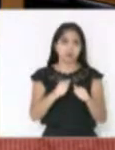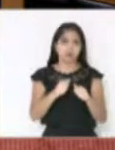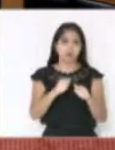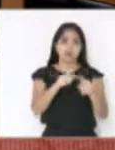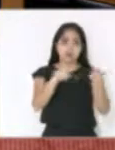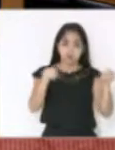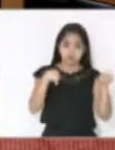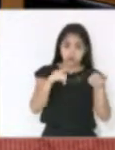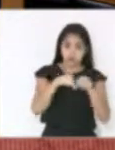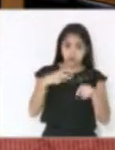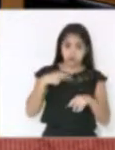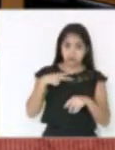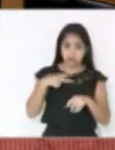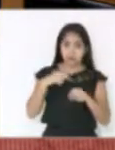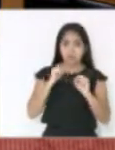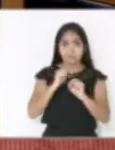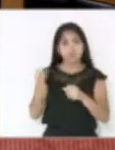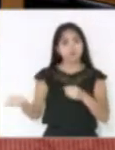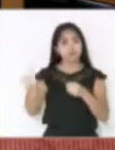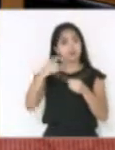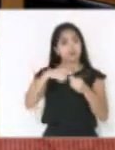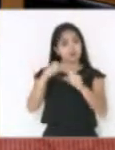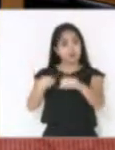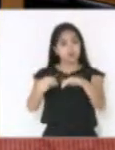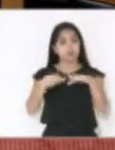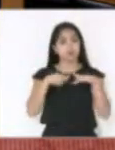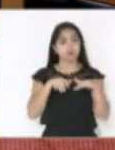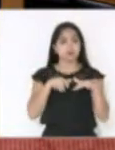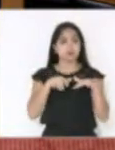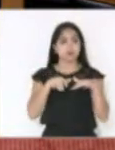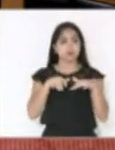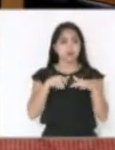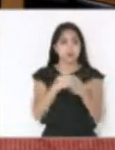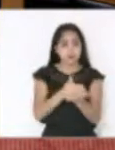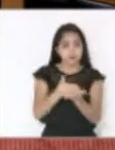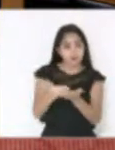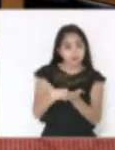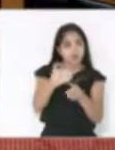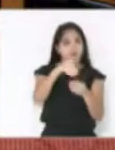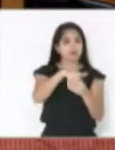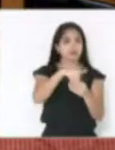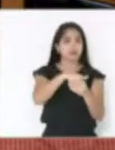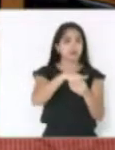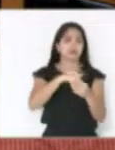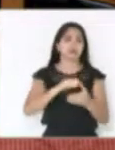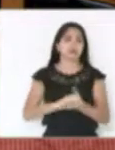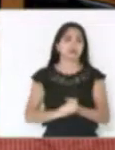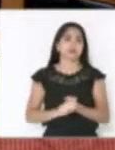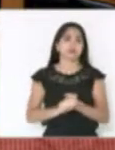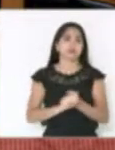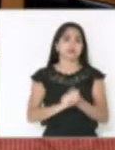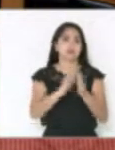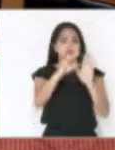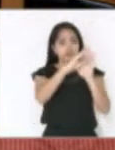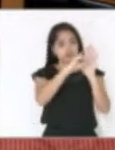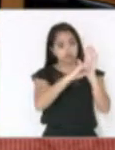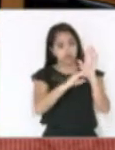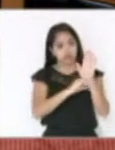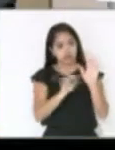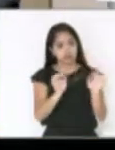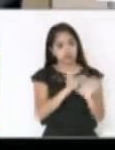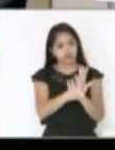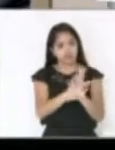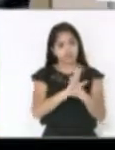gabinetes que possam descer, por gentileza, rapidamente, o plenário para que nós possamos limpar a pauta desta sessão.